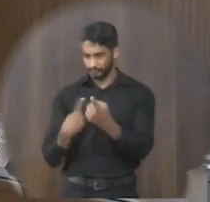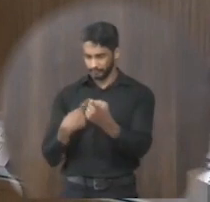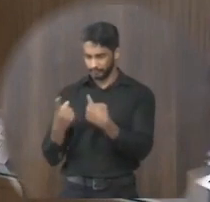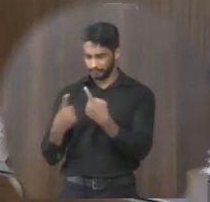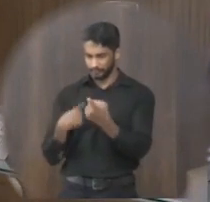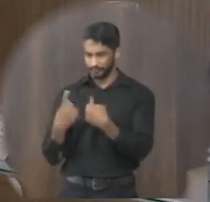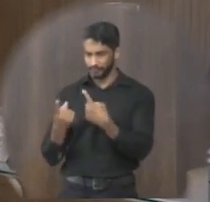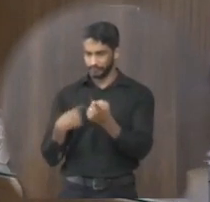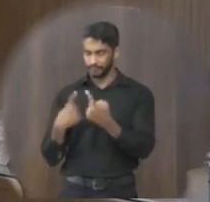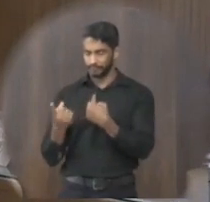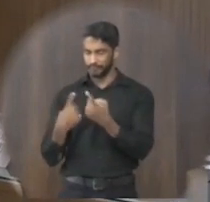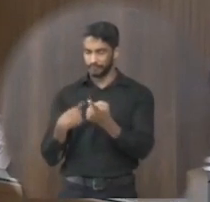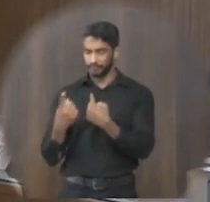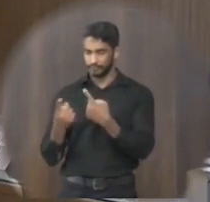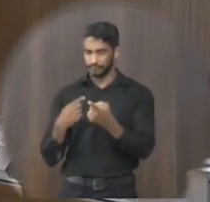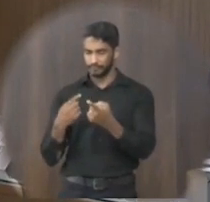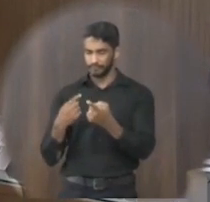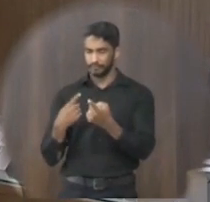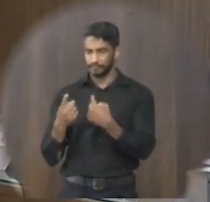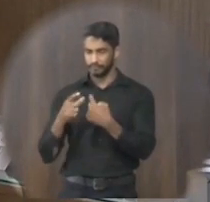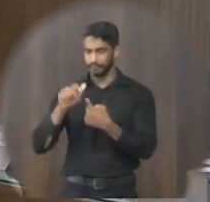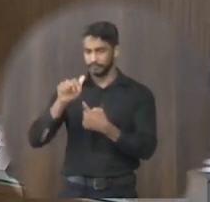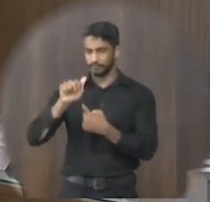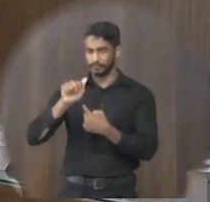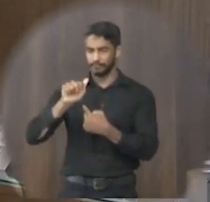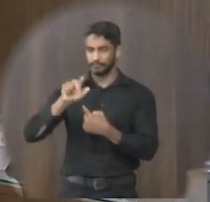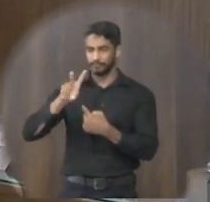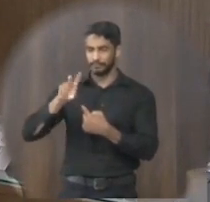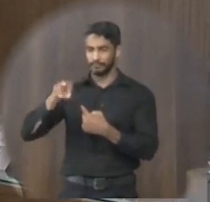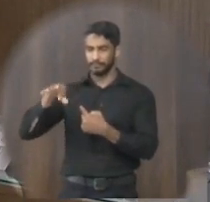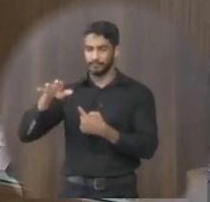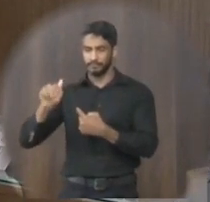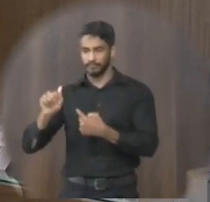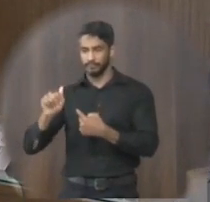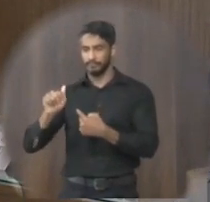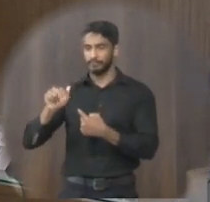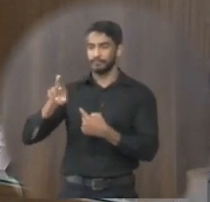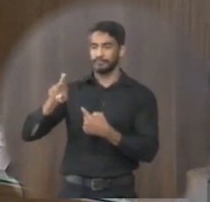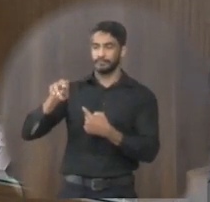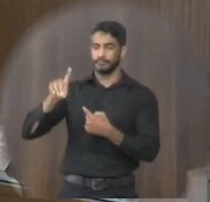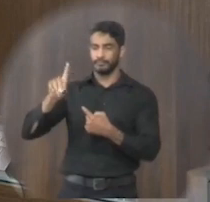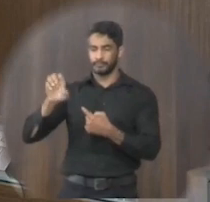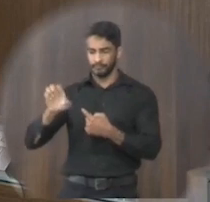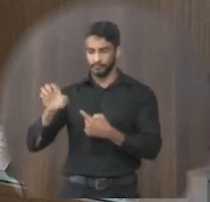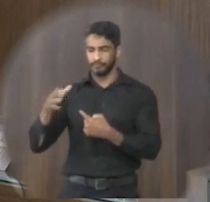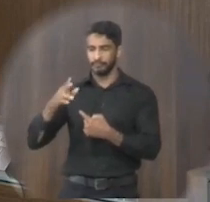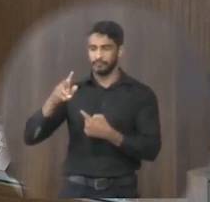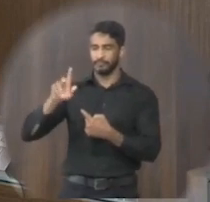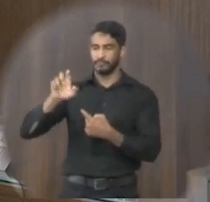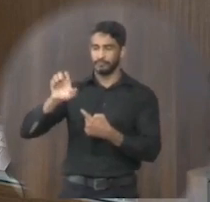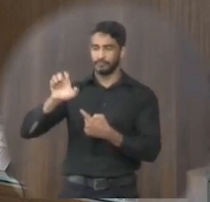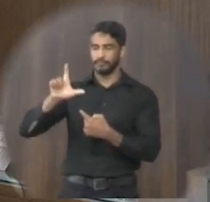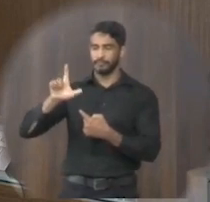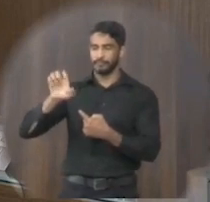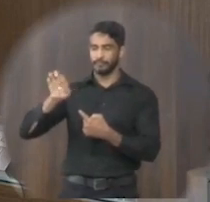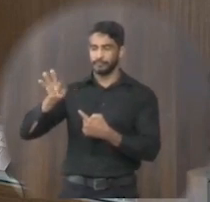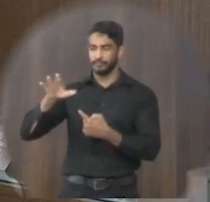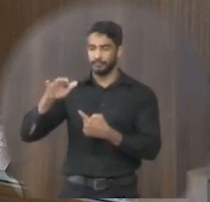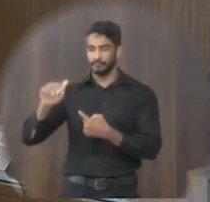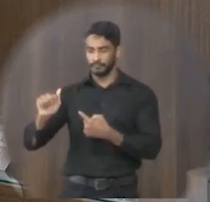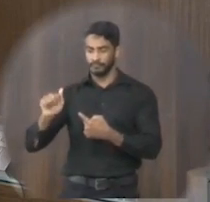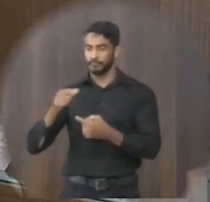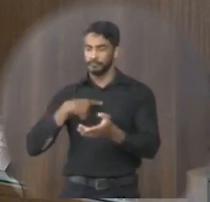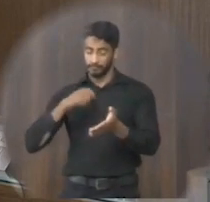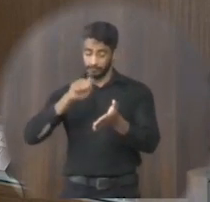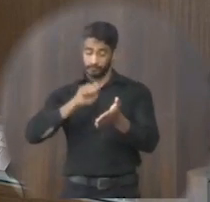por aquela avenida que é a avenida rede elétrica eu deixei um embaixador de um determinado